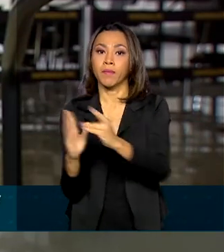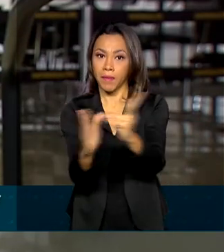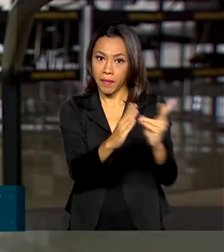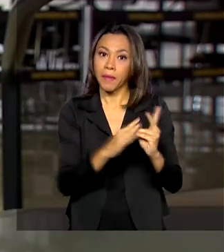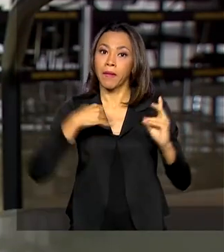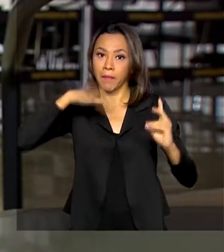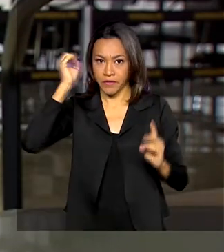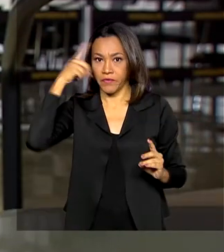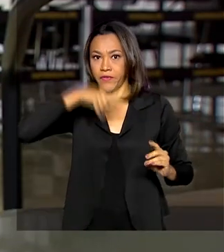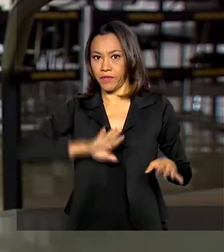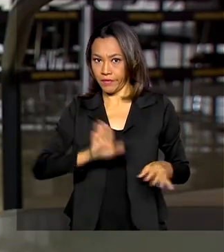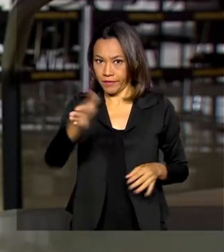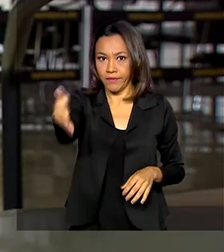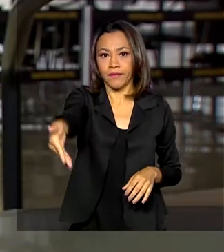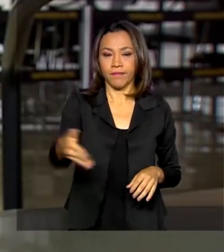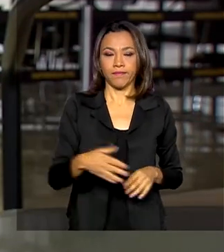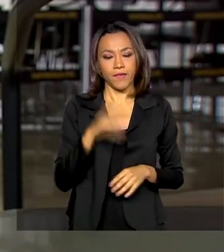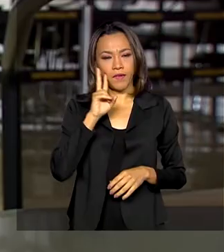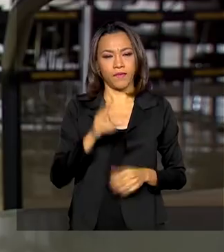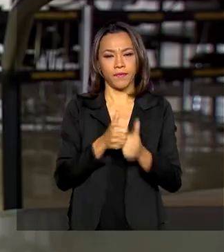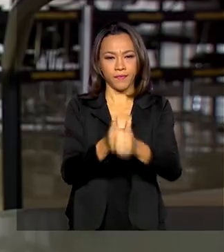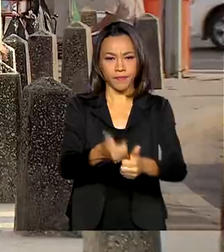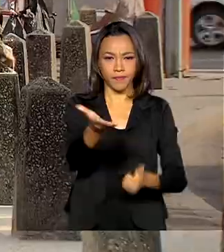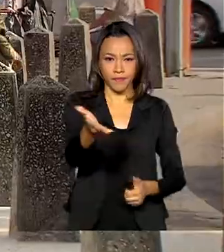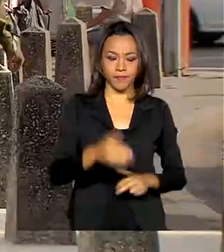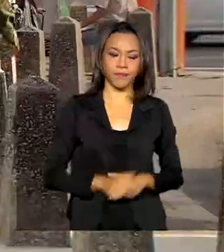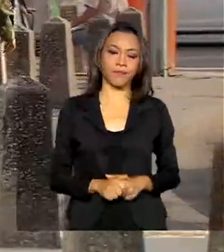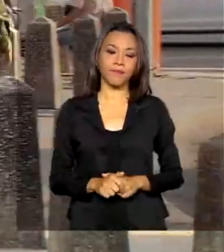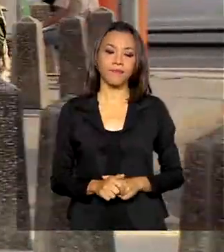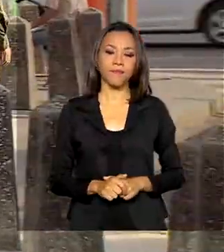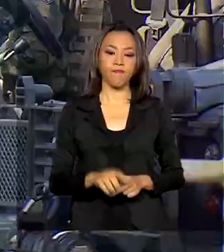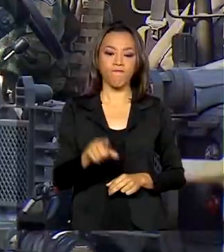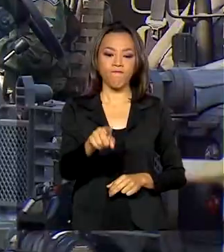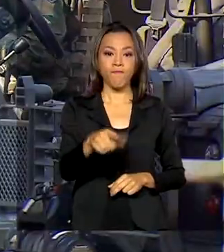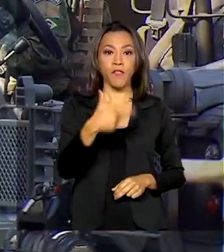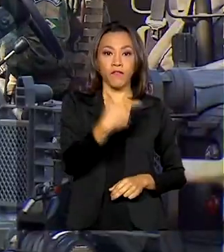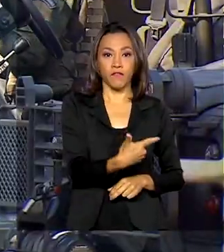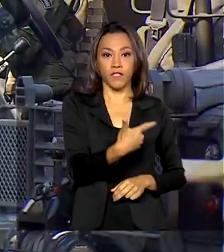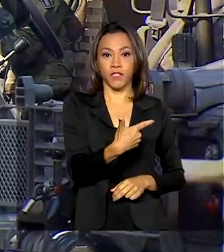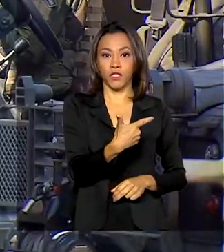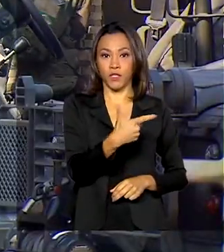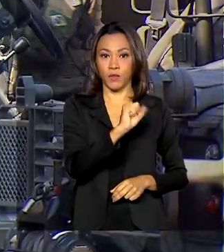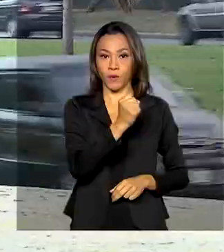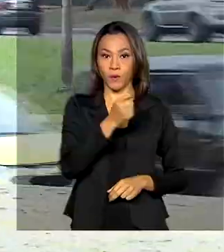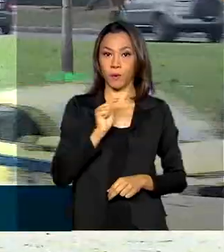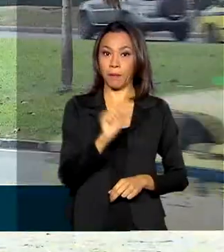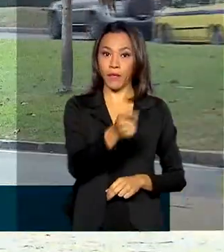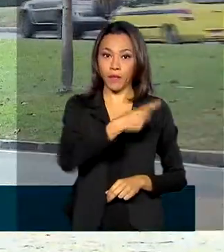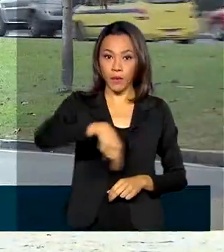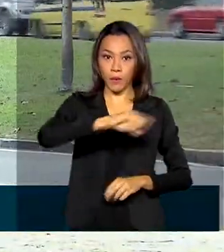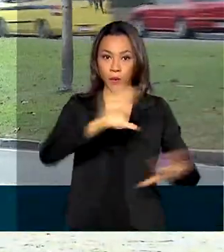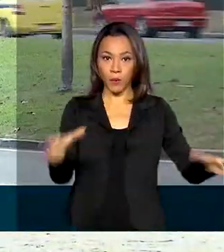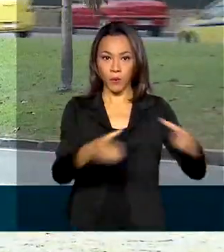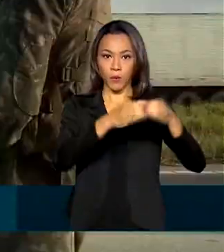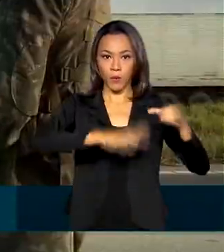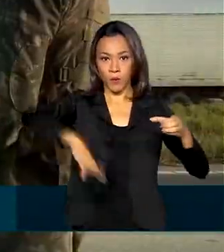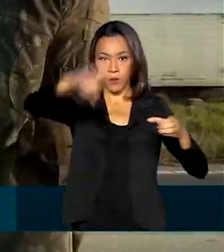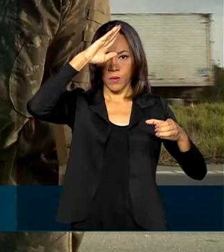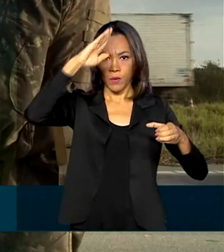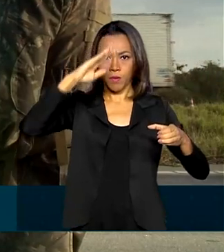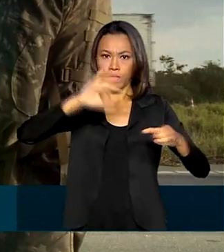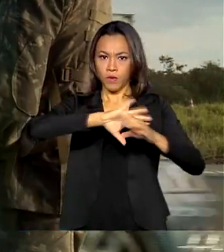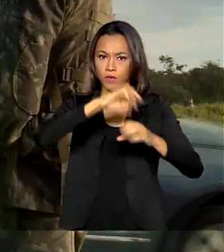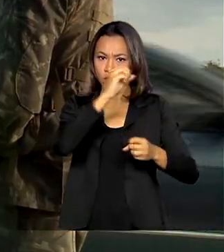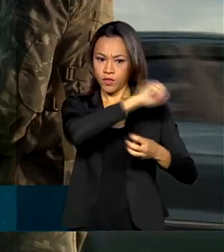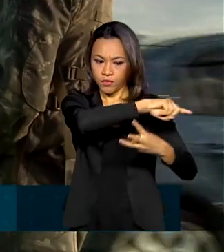detalhes na reportagem de Flávia Grossi. Cerca de 28 mil homens das três Forças Armadas vão